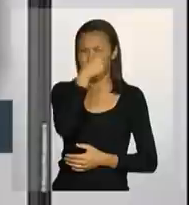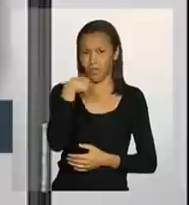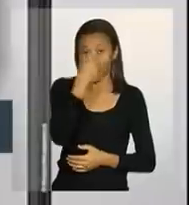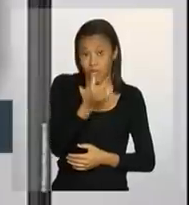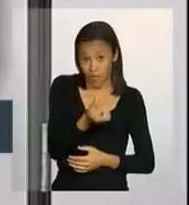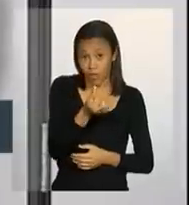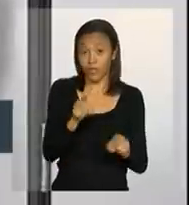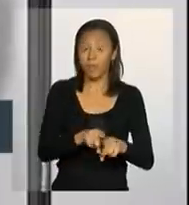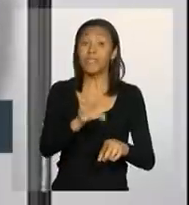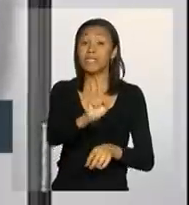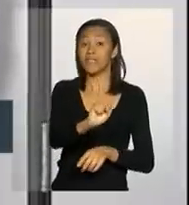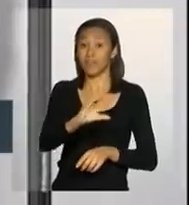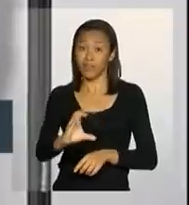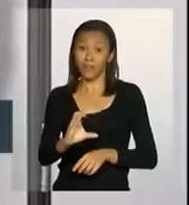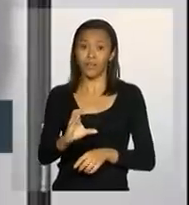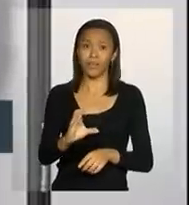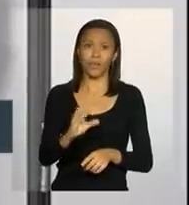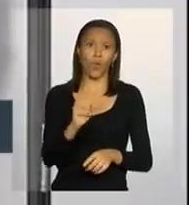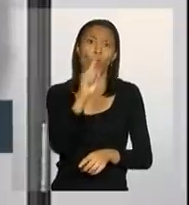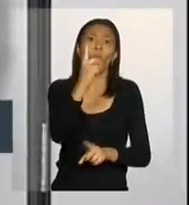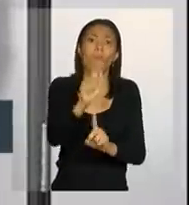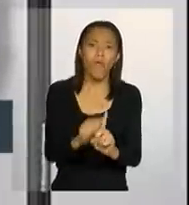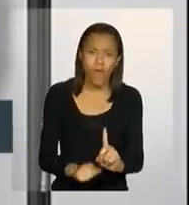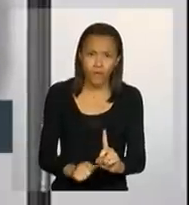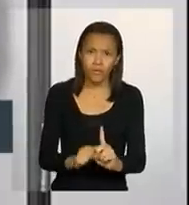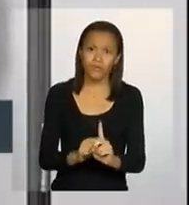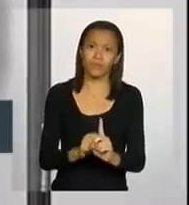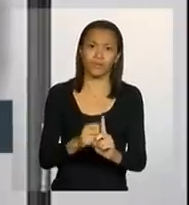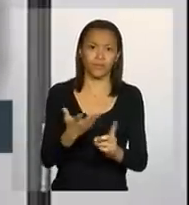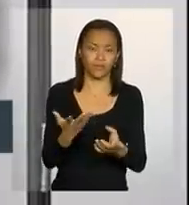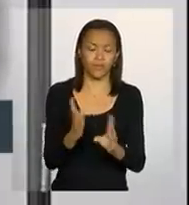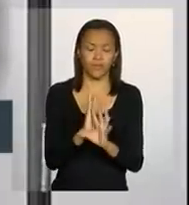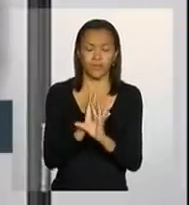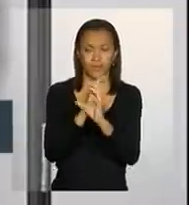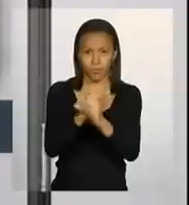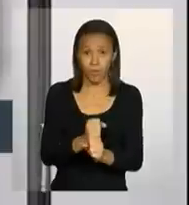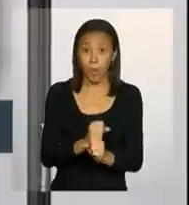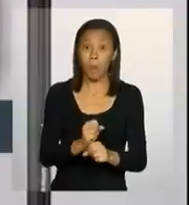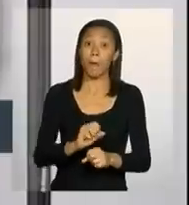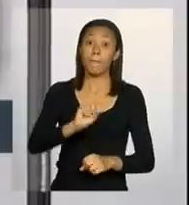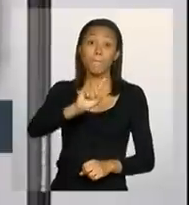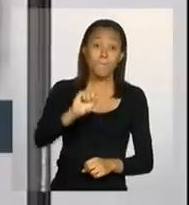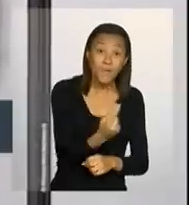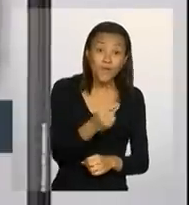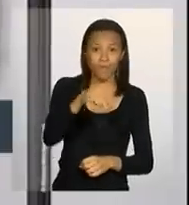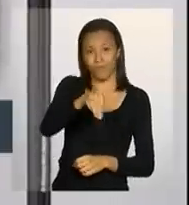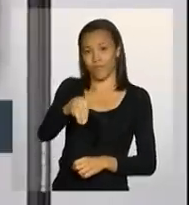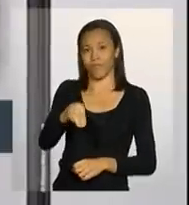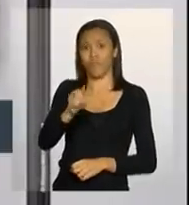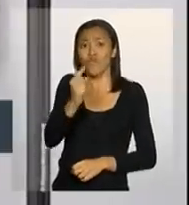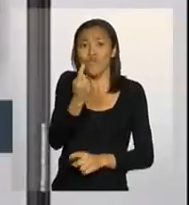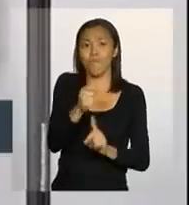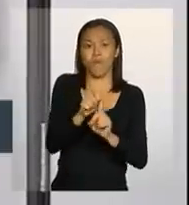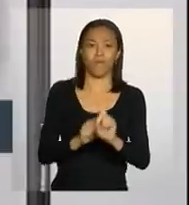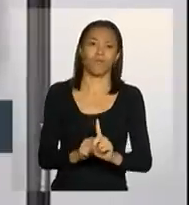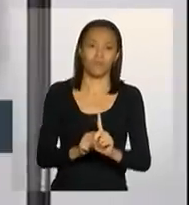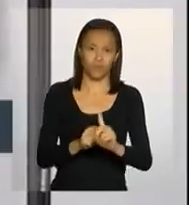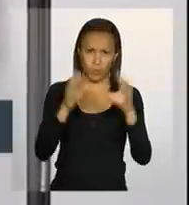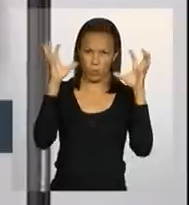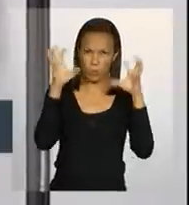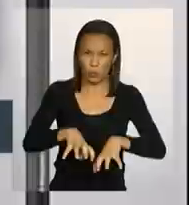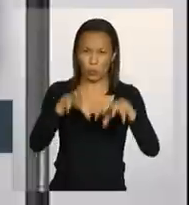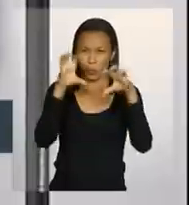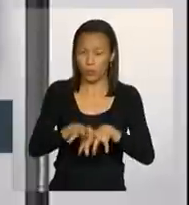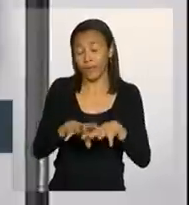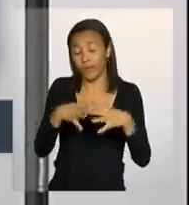Santa Catarina, ele tinha um histórico anterior de um mês, deu um total mensal de mil milímetros no mês só. Então,